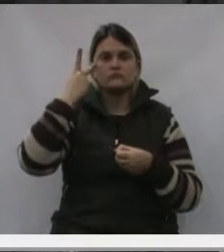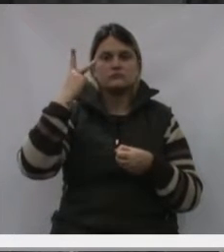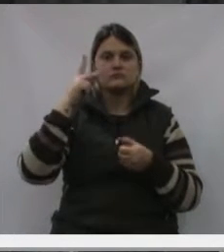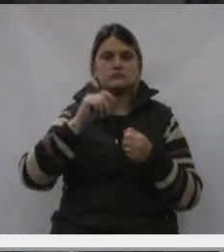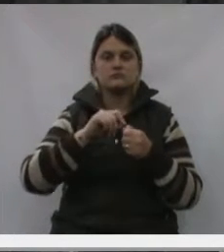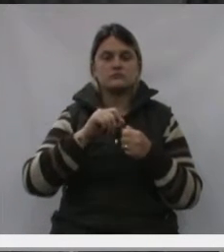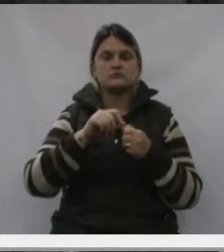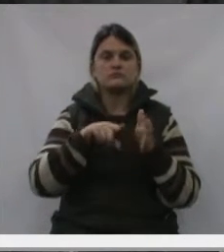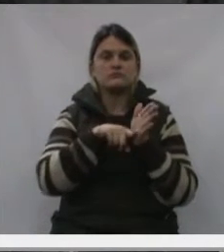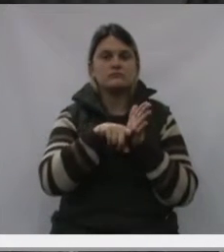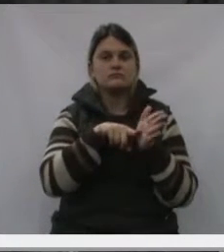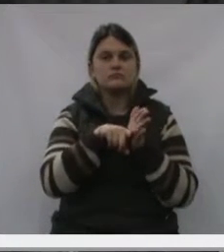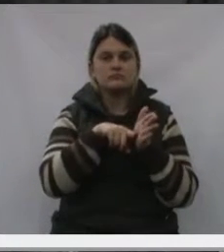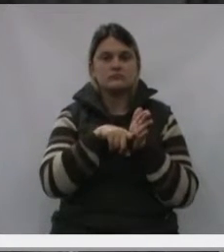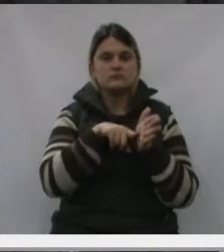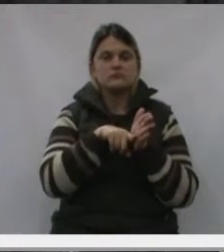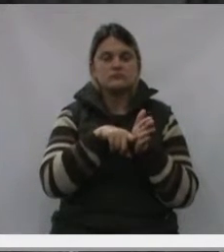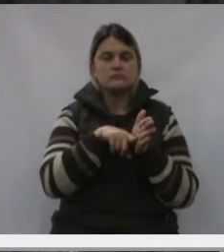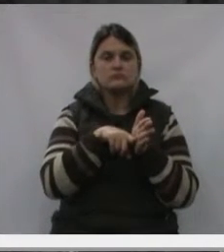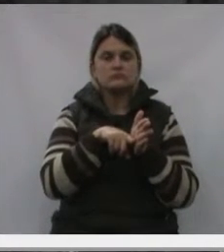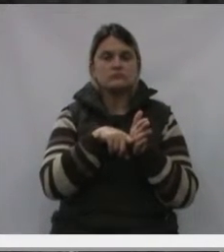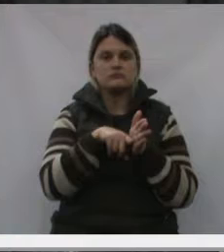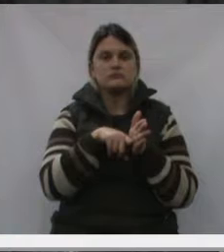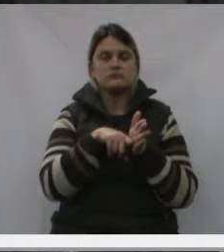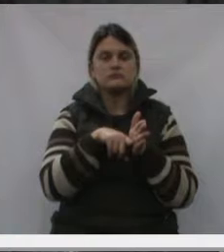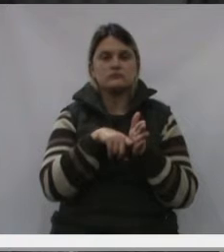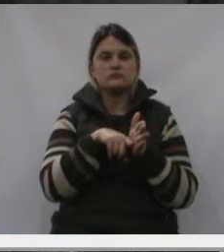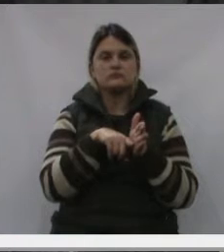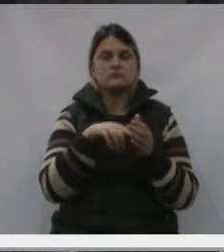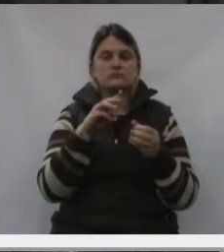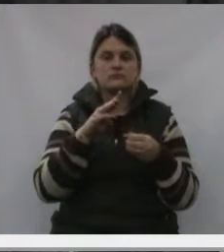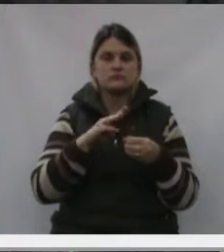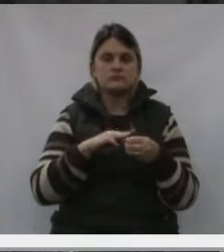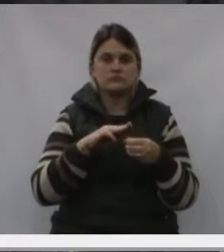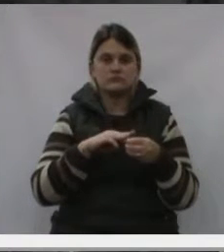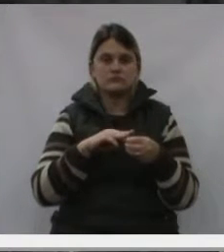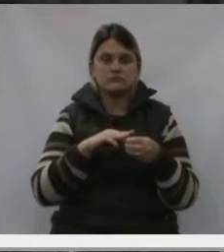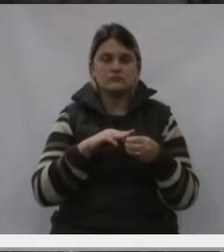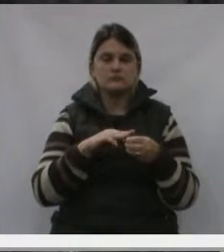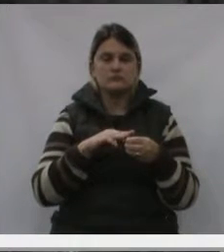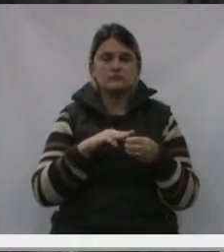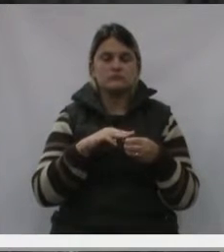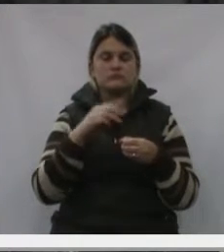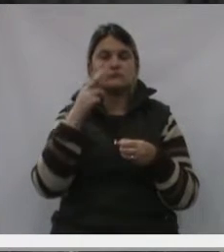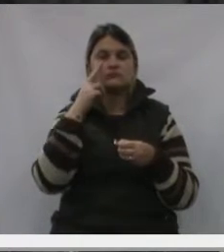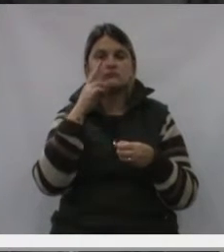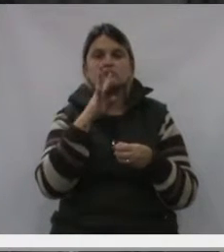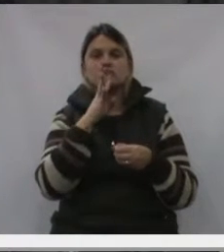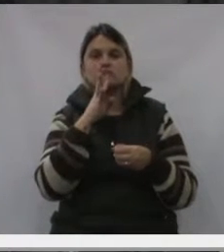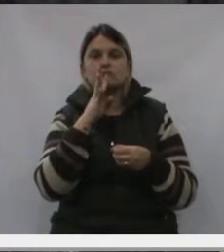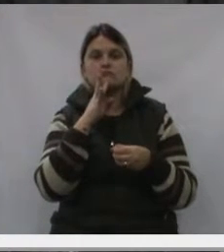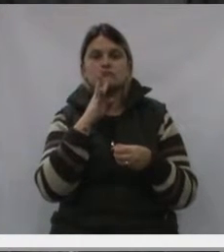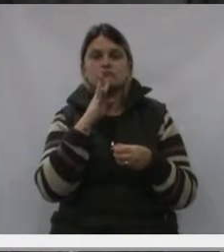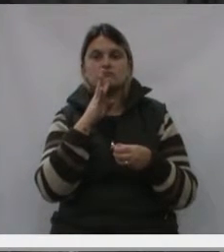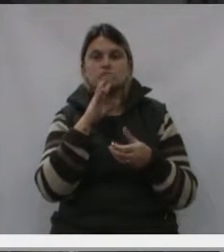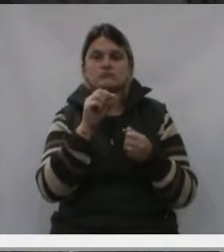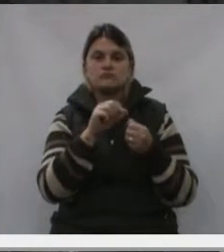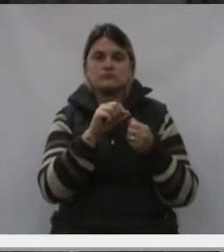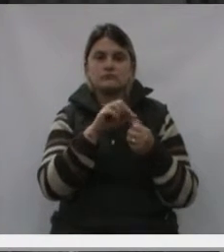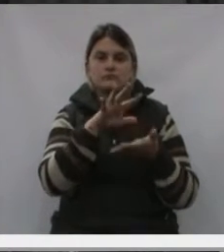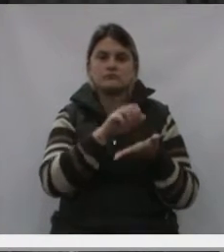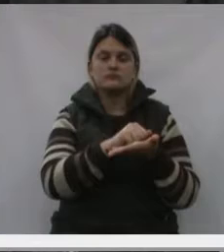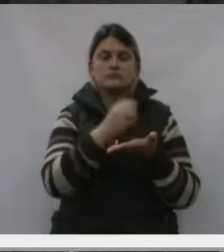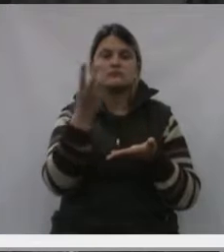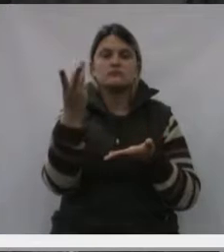levantamento a nível buscando, a nível municipal buscando identificar através de um cadastro quantas